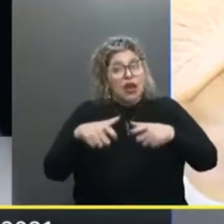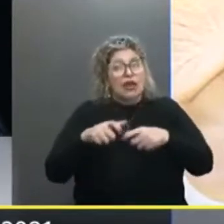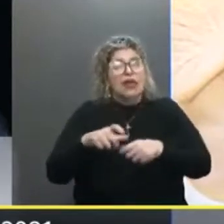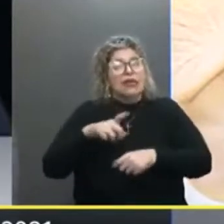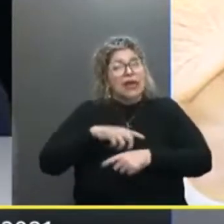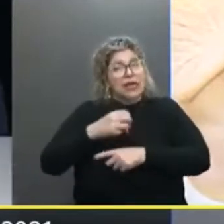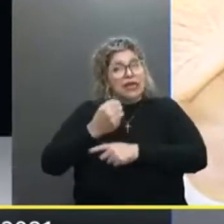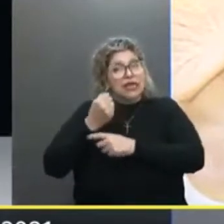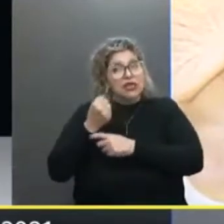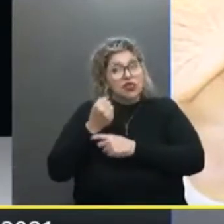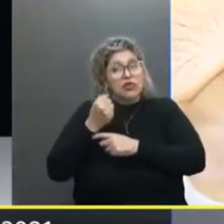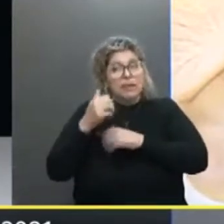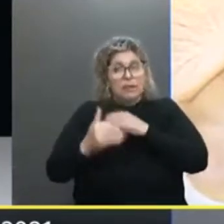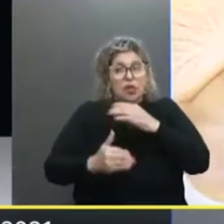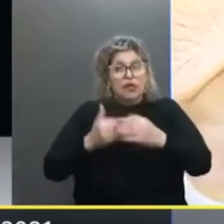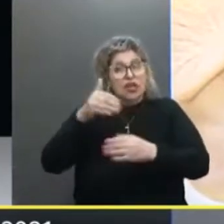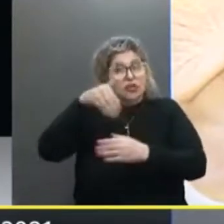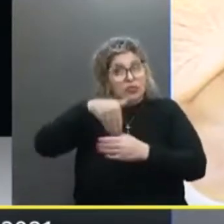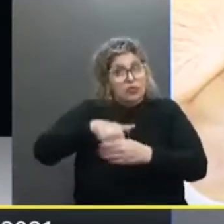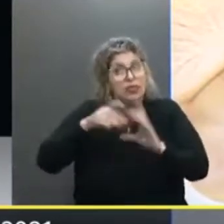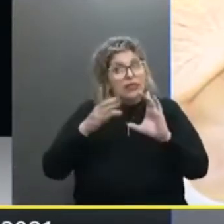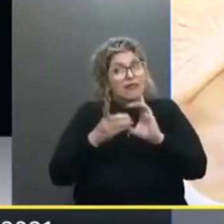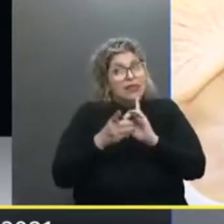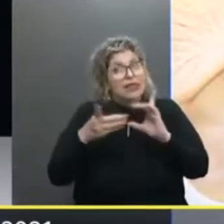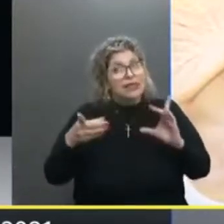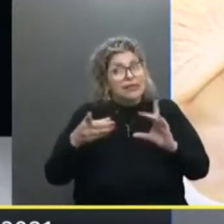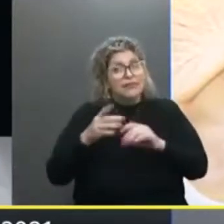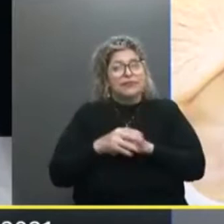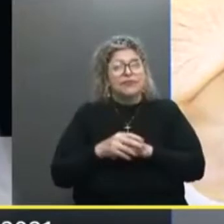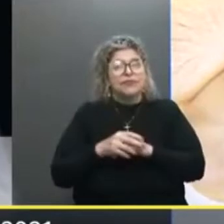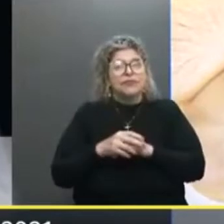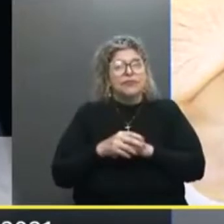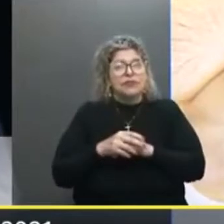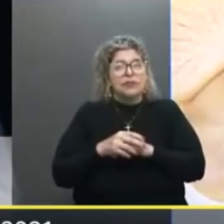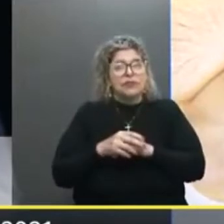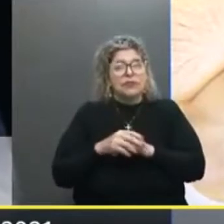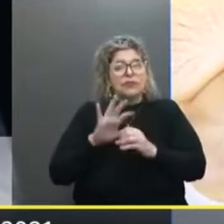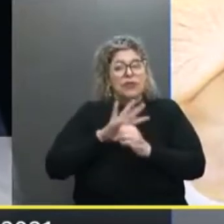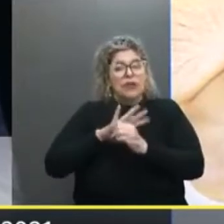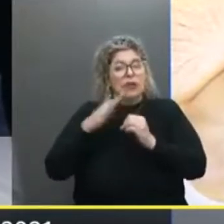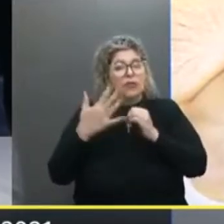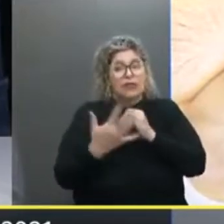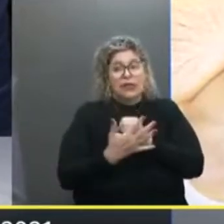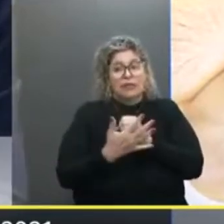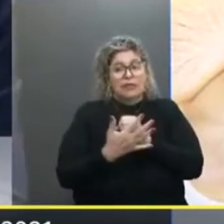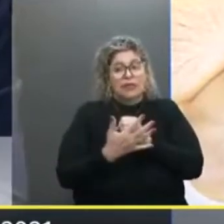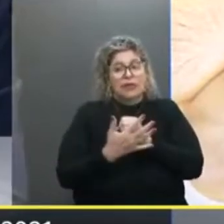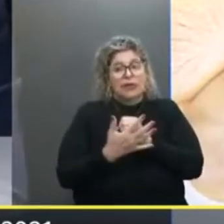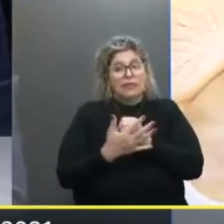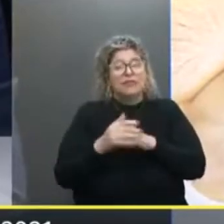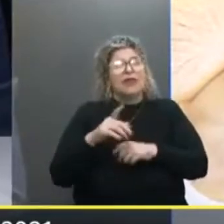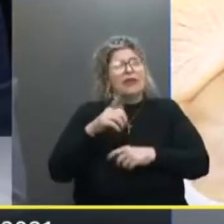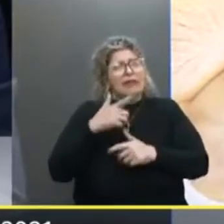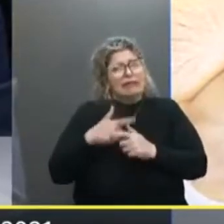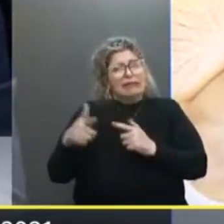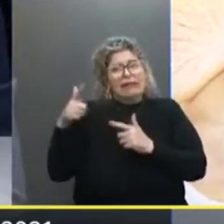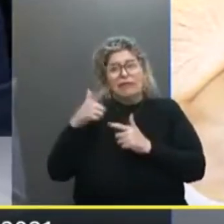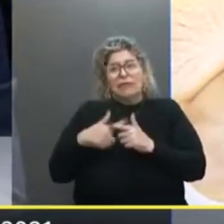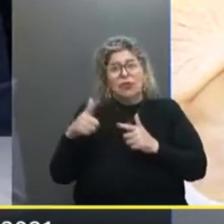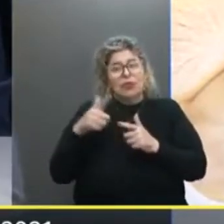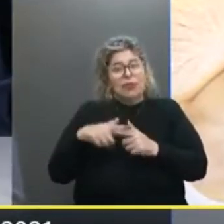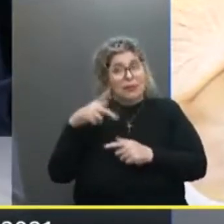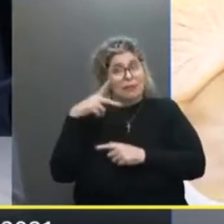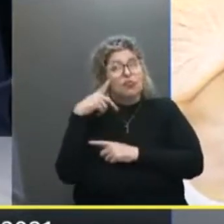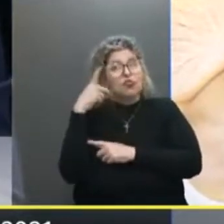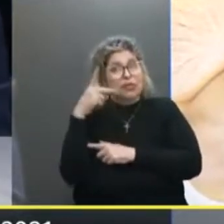Ter a garantia De um processo Democrático Tranquilo Só que a pandemia Ela No meio dela Teve grandes dificuldades